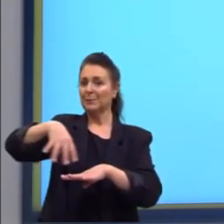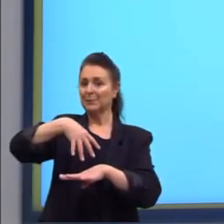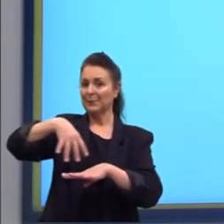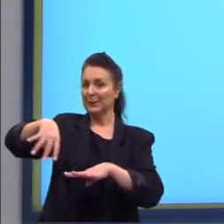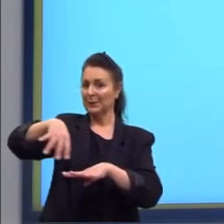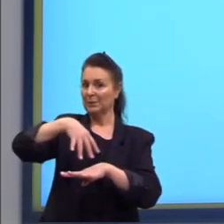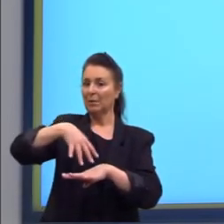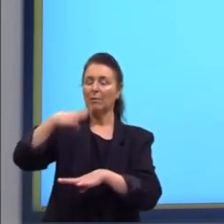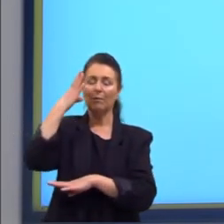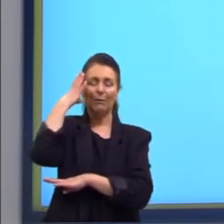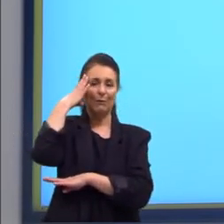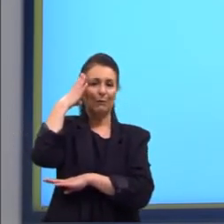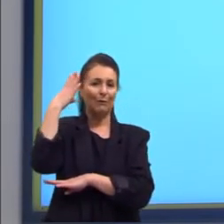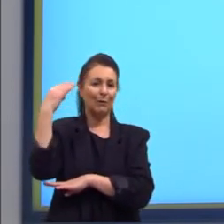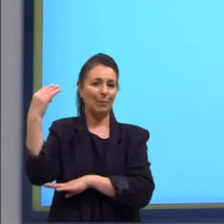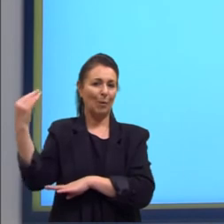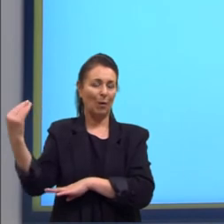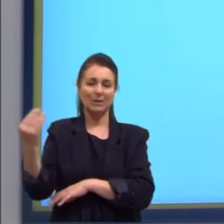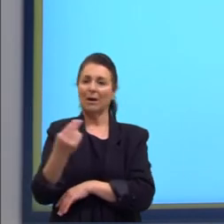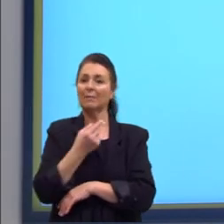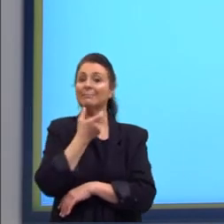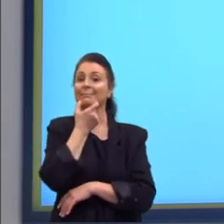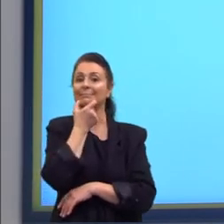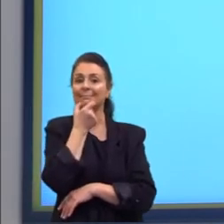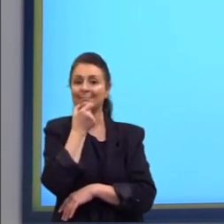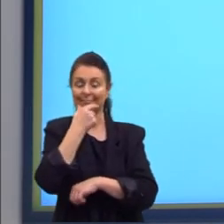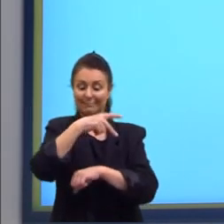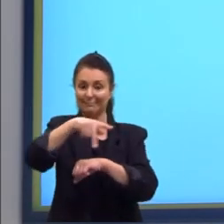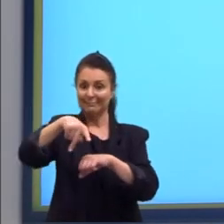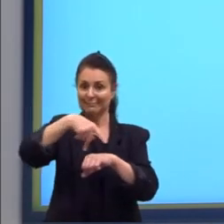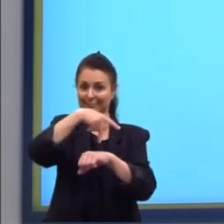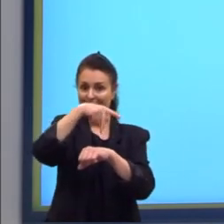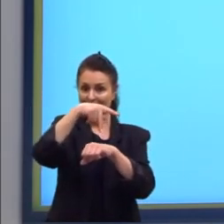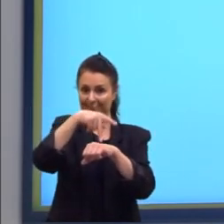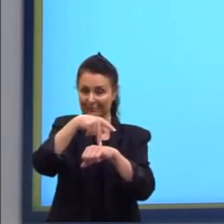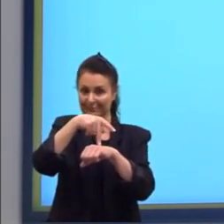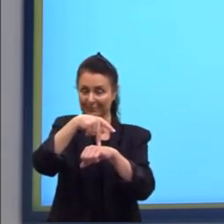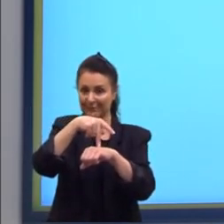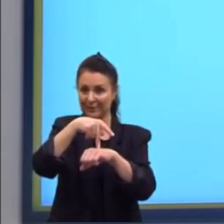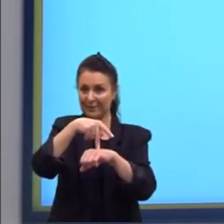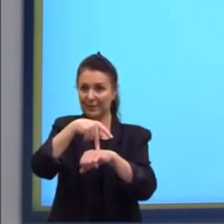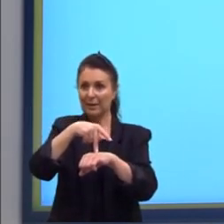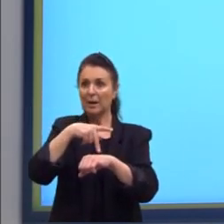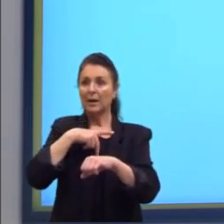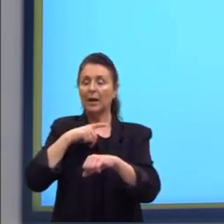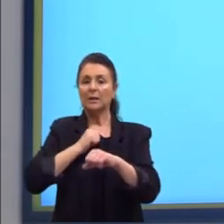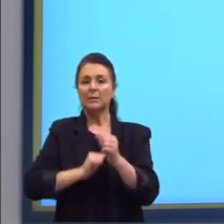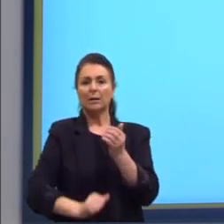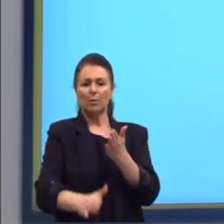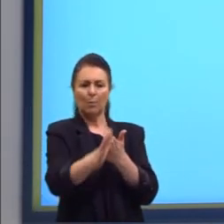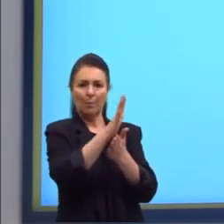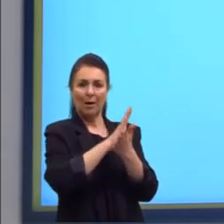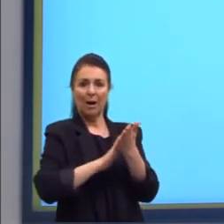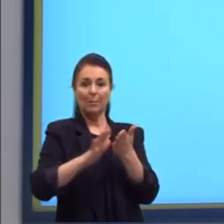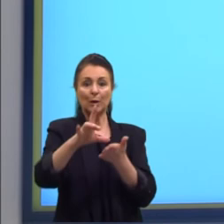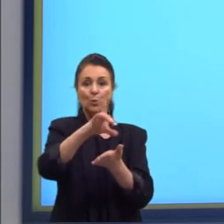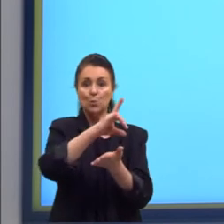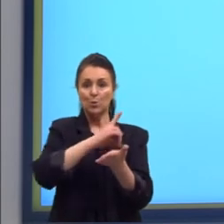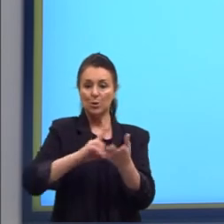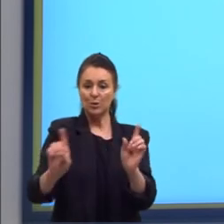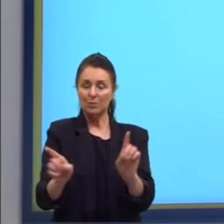famosa aí da Inglaterra. Na nossa capa famosa de disco,